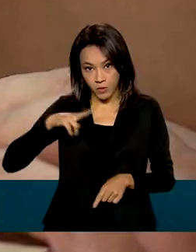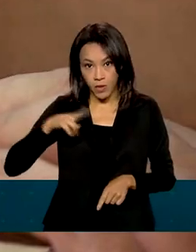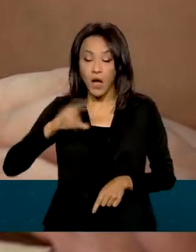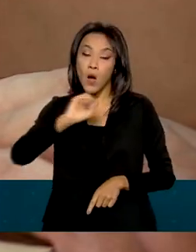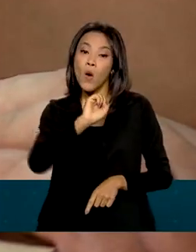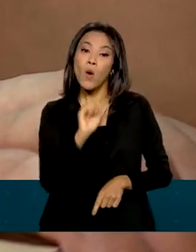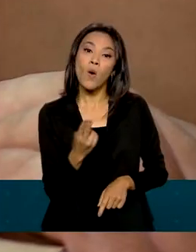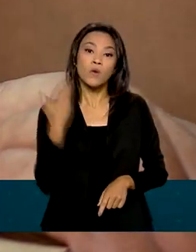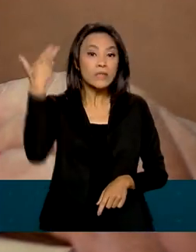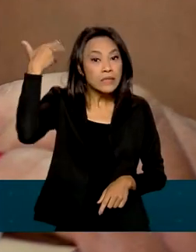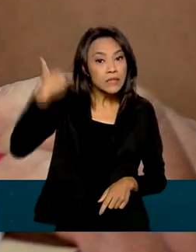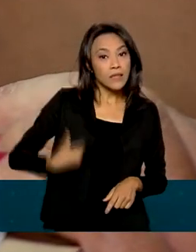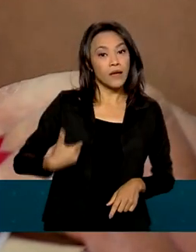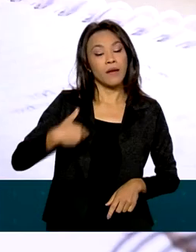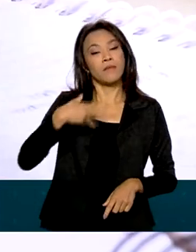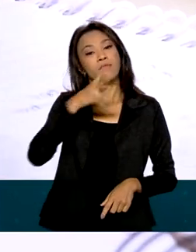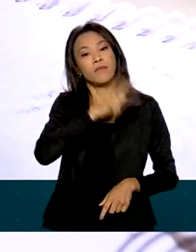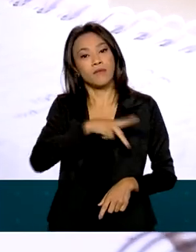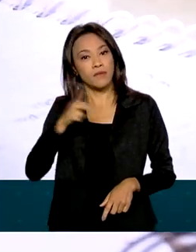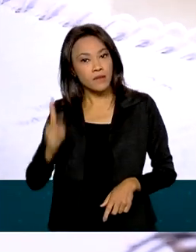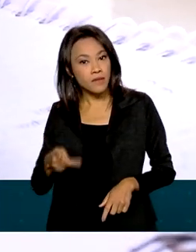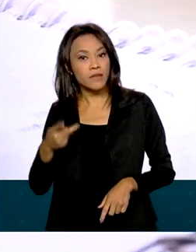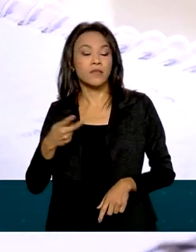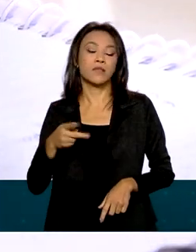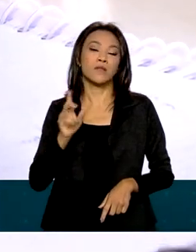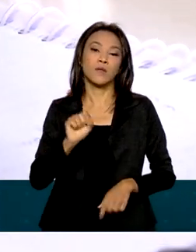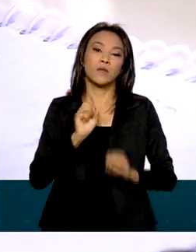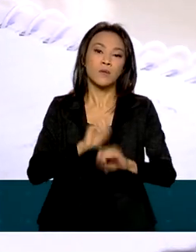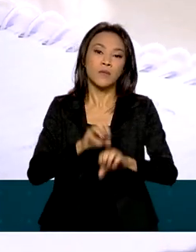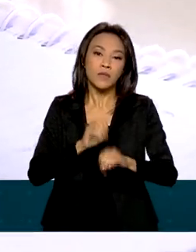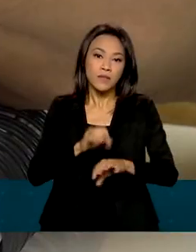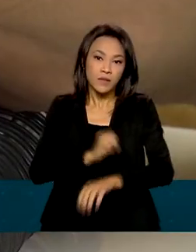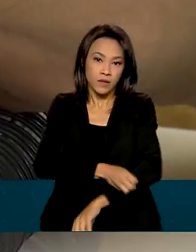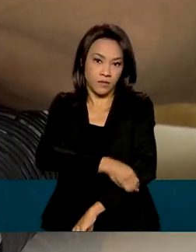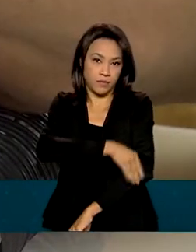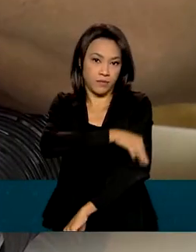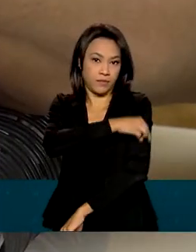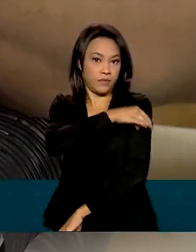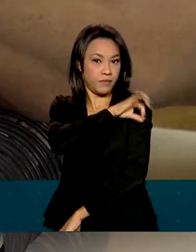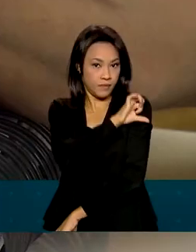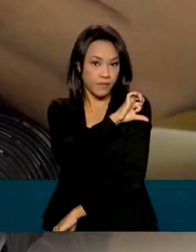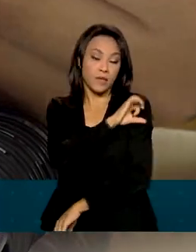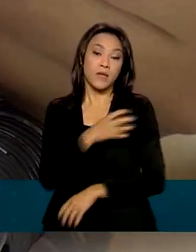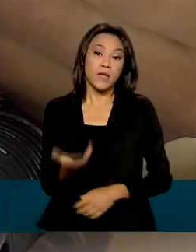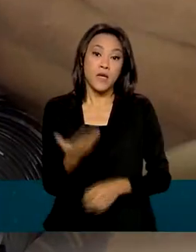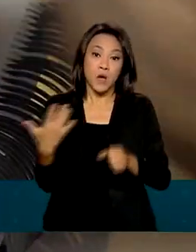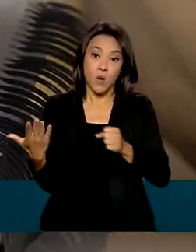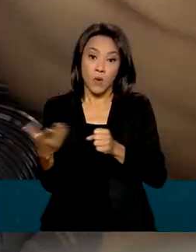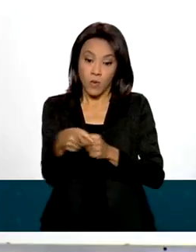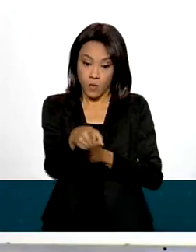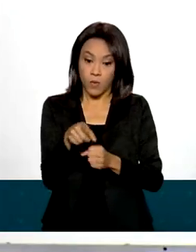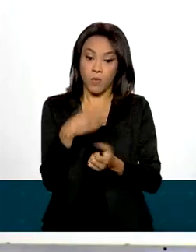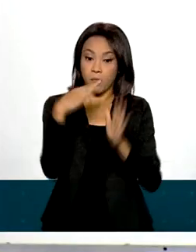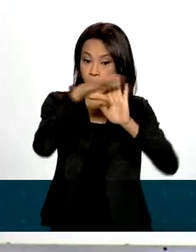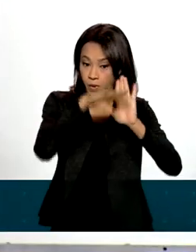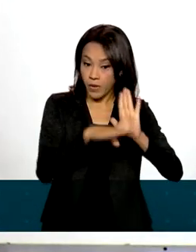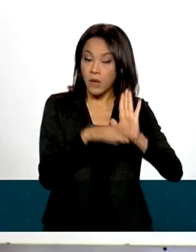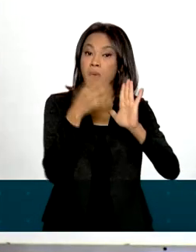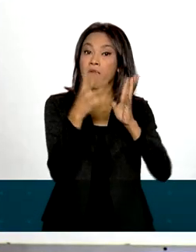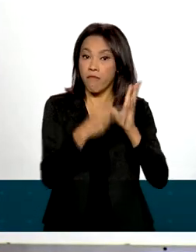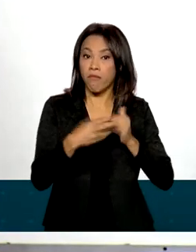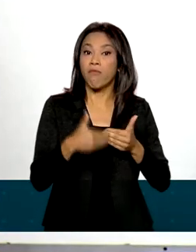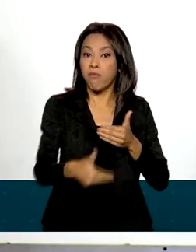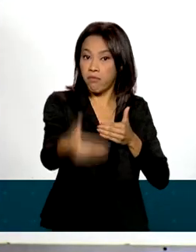da rede de ensino na educação básica. A novidade desta edição é que o programa vai aceitar as notas